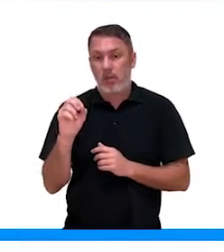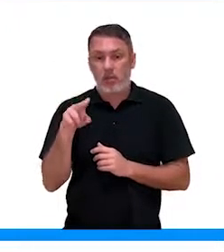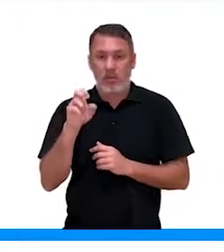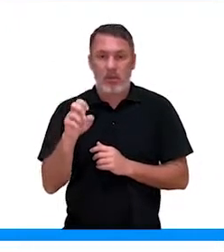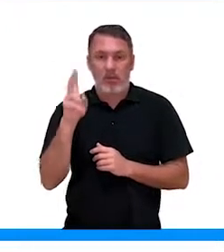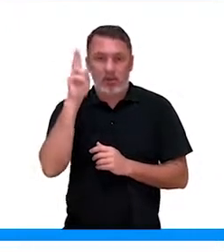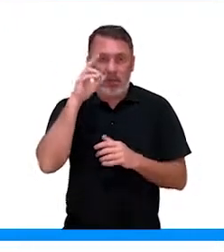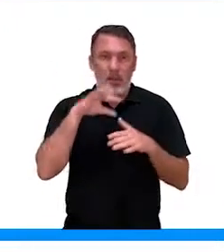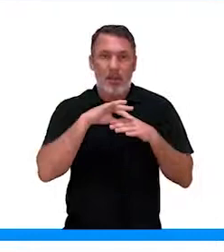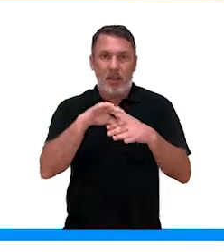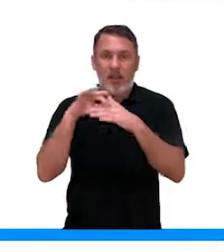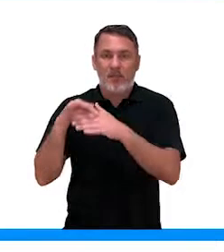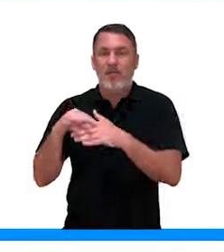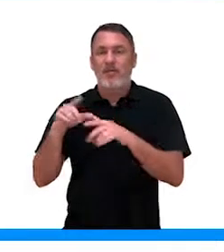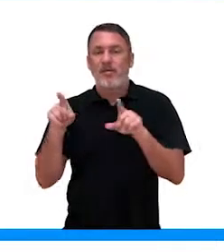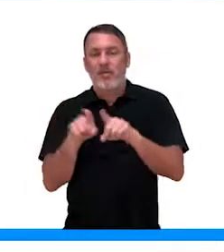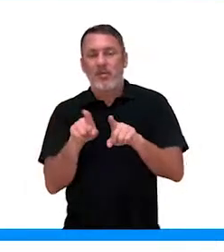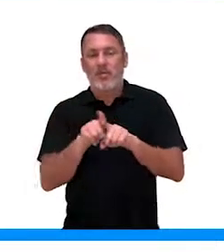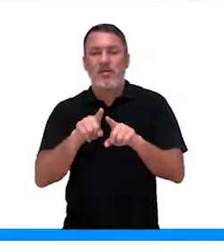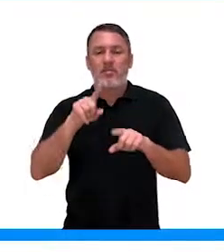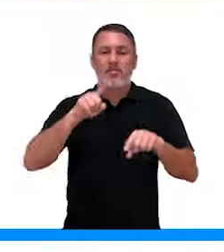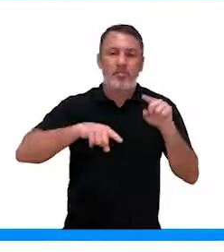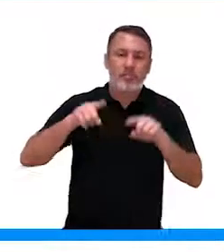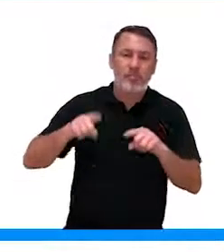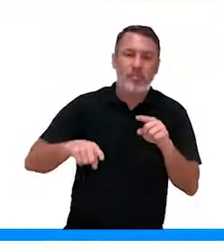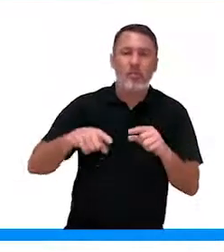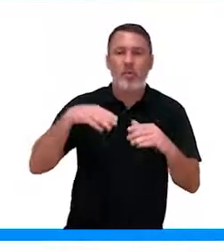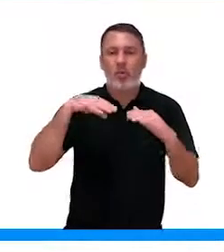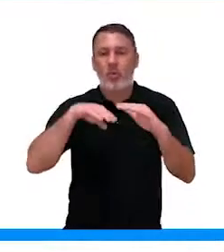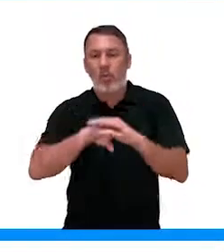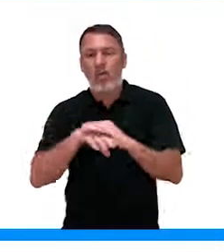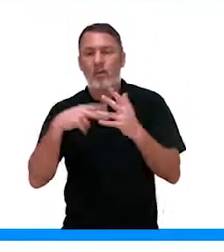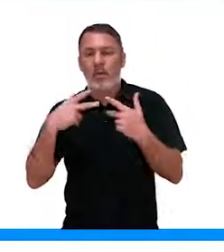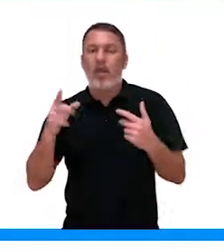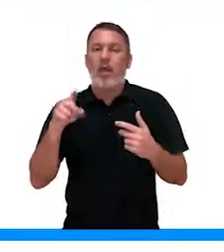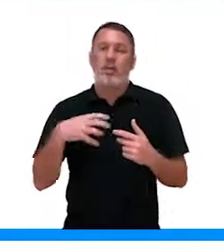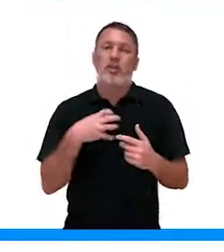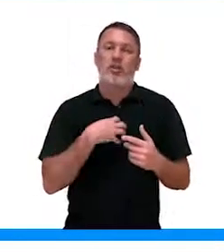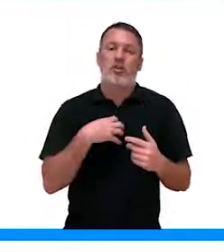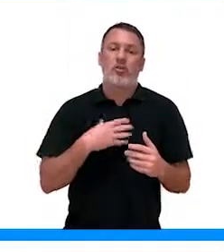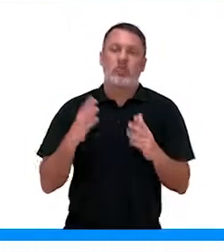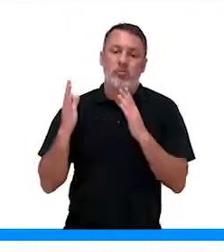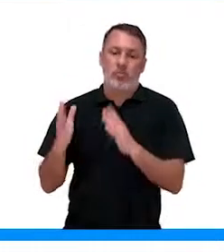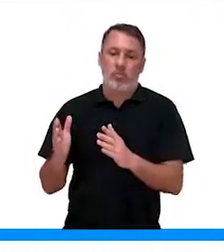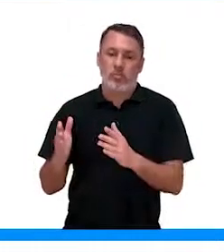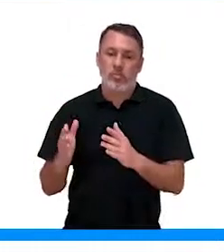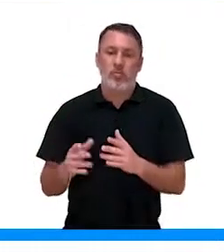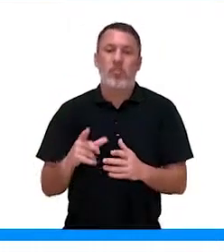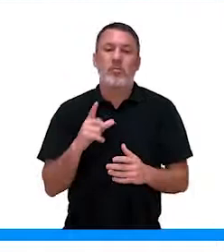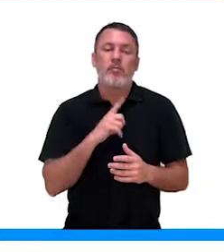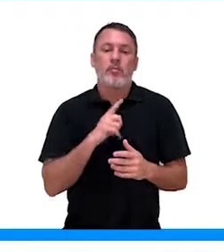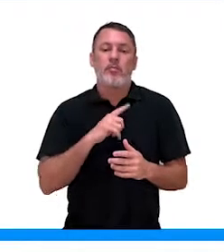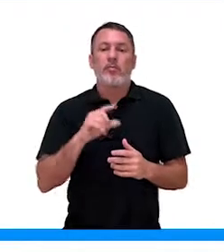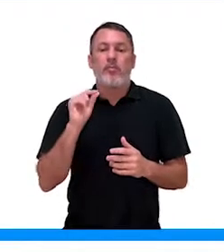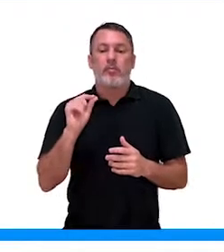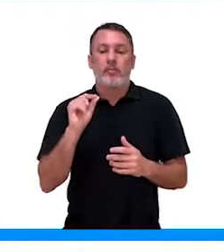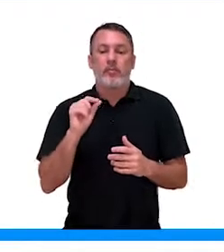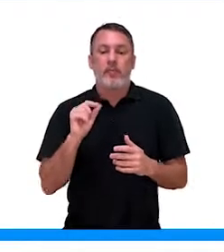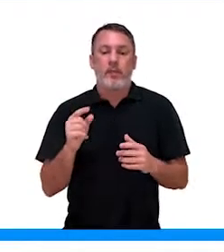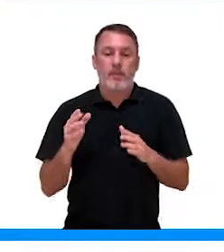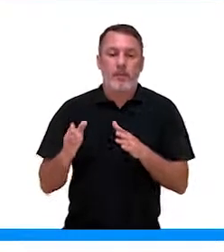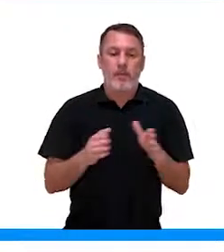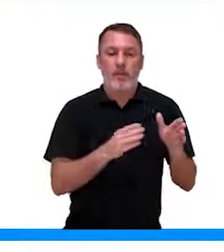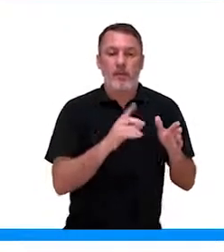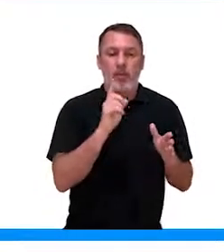ele estava relacionado com transporte de nutrientes também, com armazenamento? Então, ele vai nesse sentido, né? Ele vai do